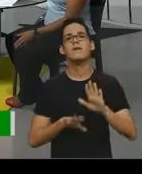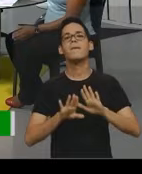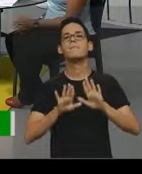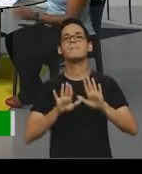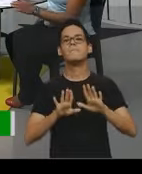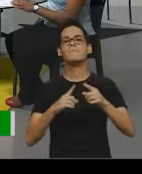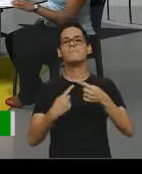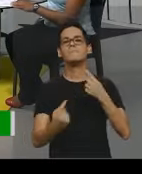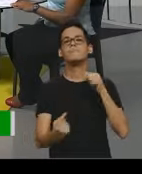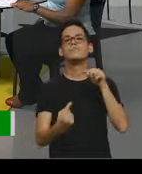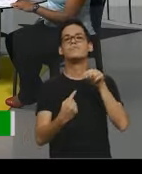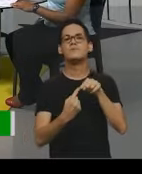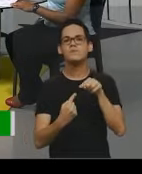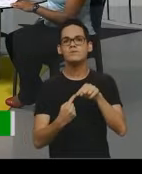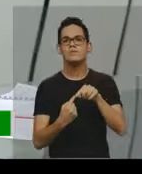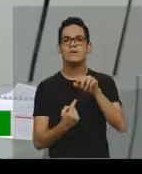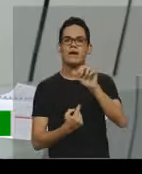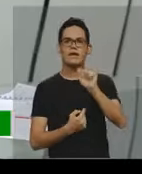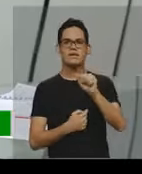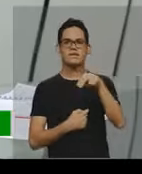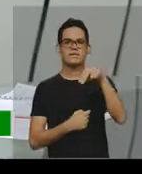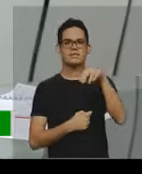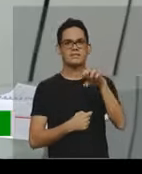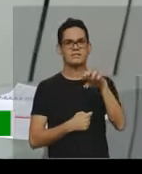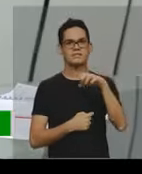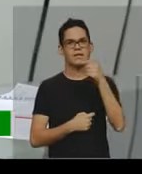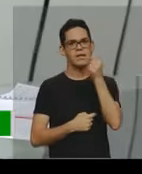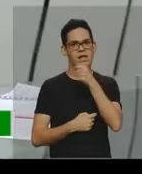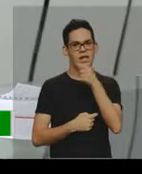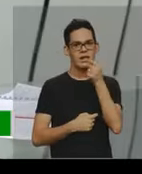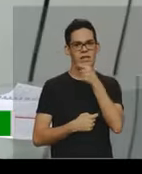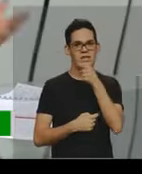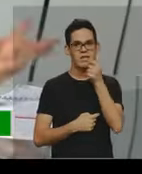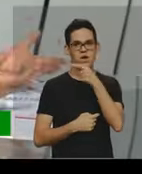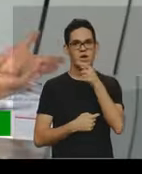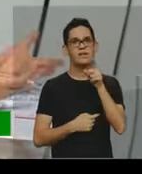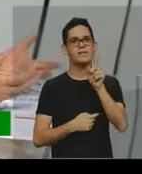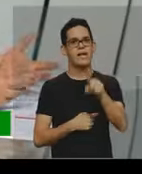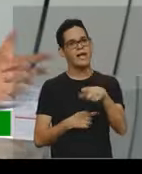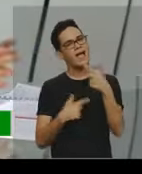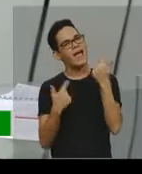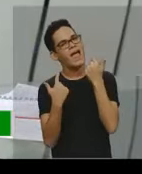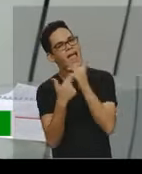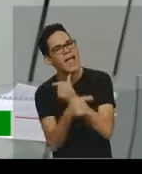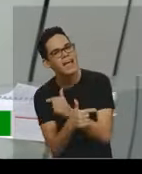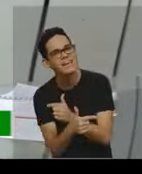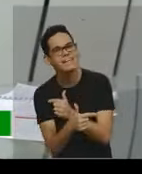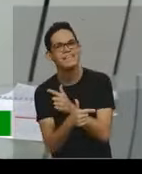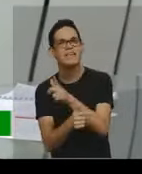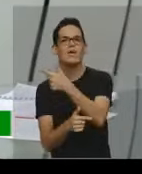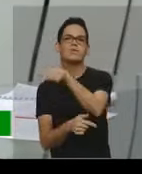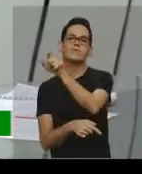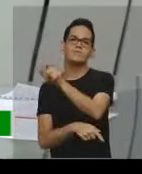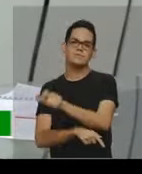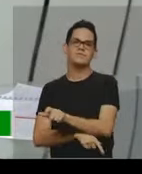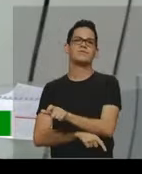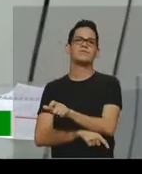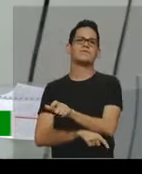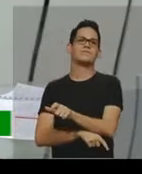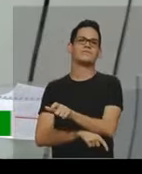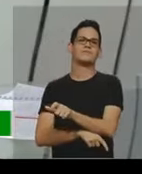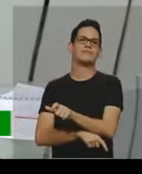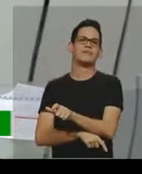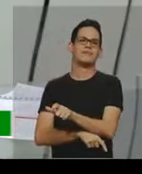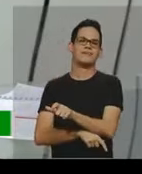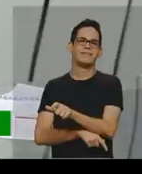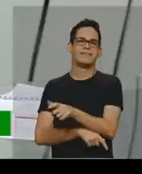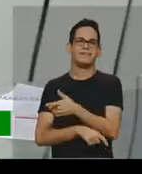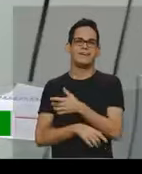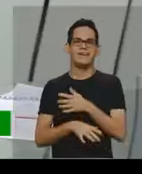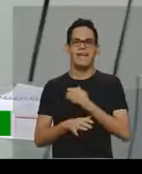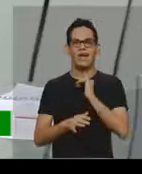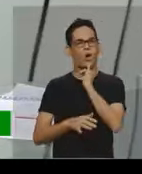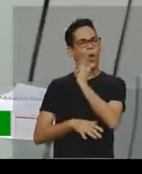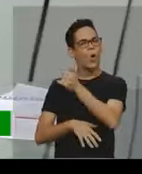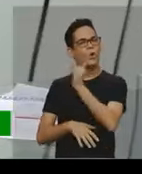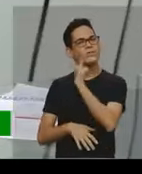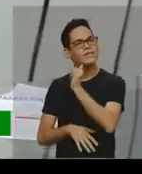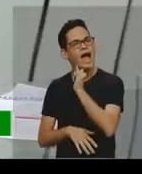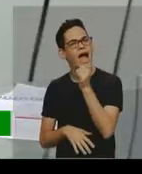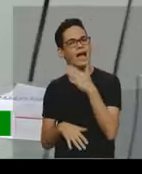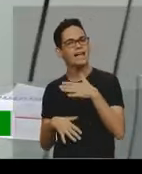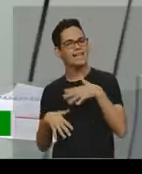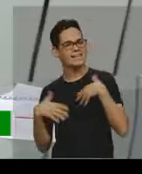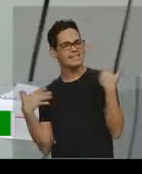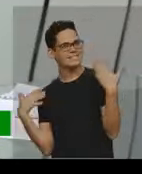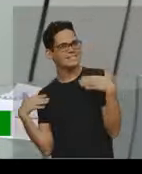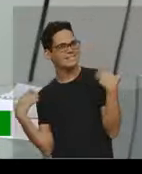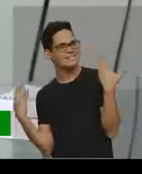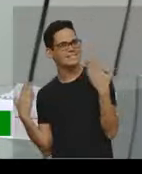objetivo da anedota é tirar risada da outra pessoa mesmo, é aquele com humor, é uma